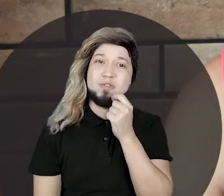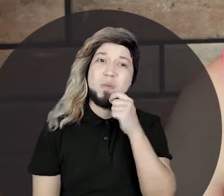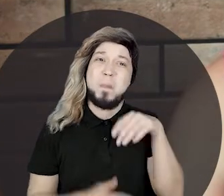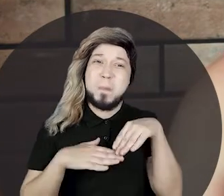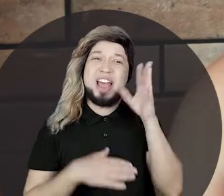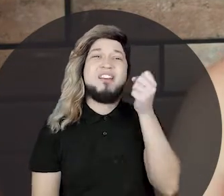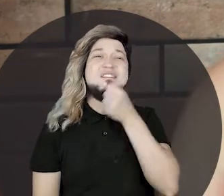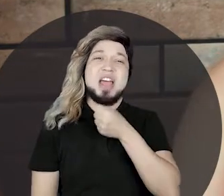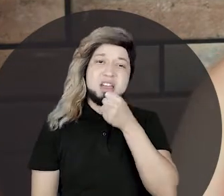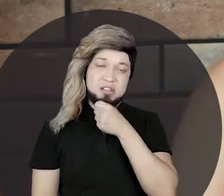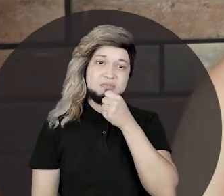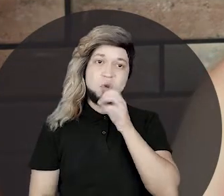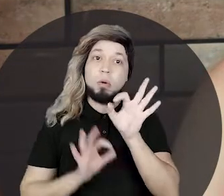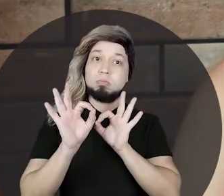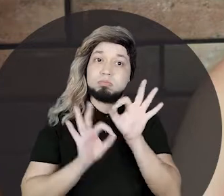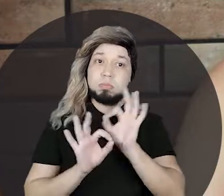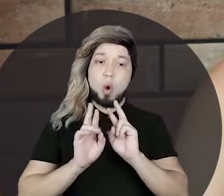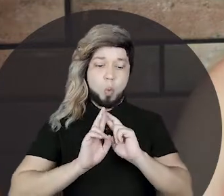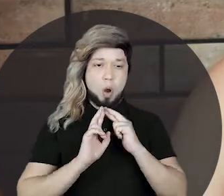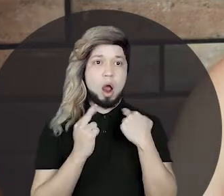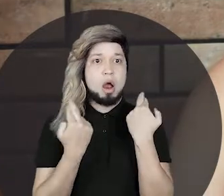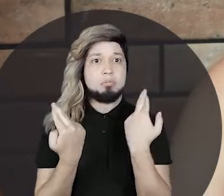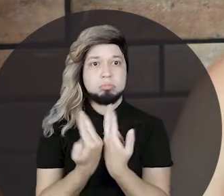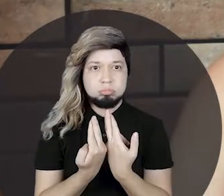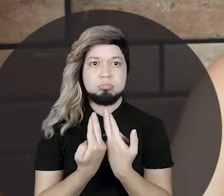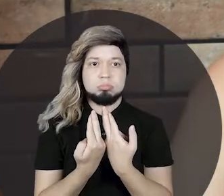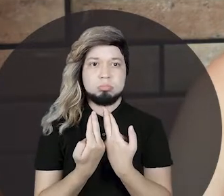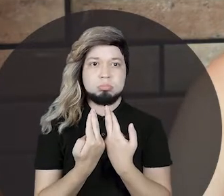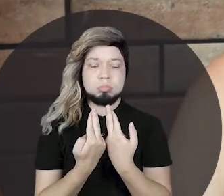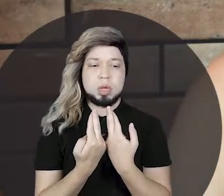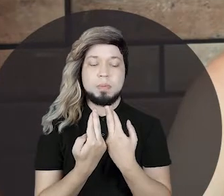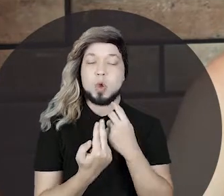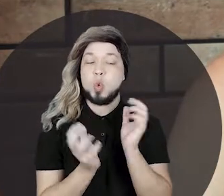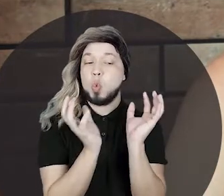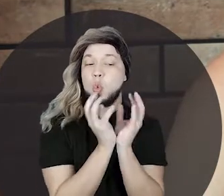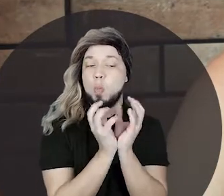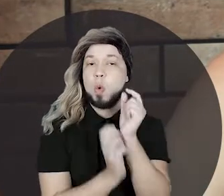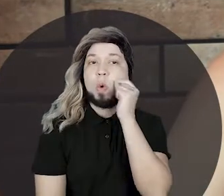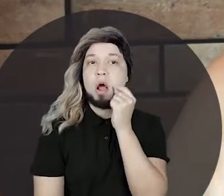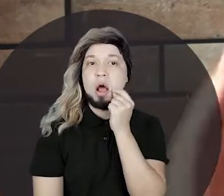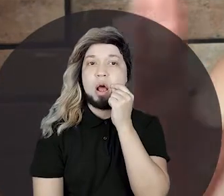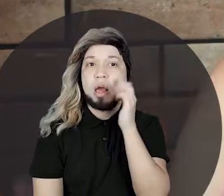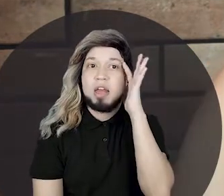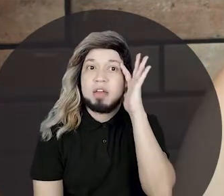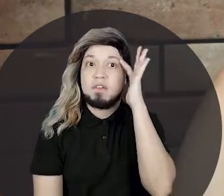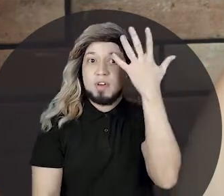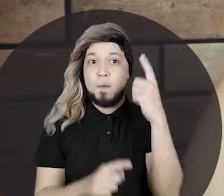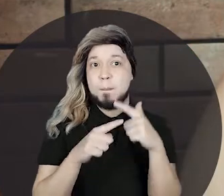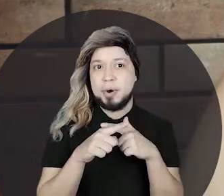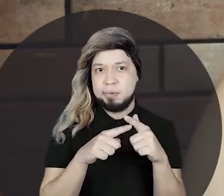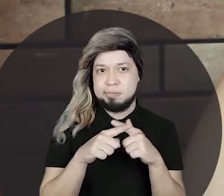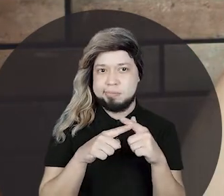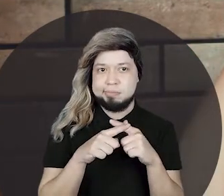o rato ancião, resolveu fazer uma reunião, uma assembleia. Para que eles pudessem resolver o problema do